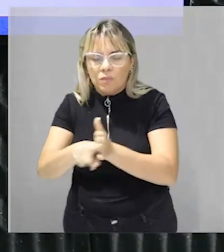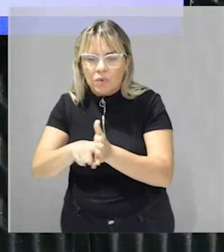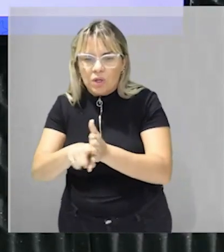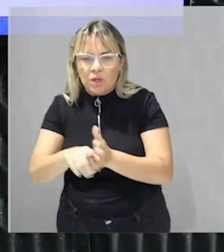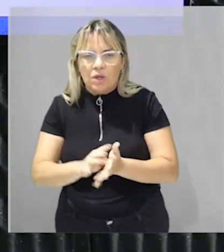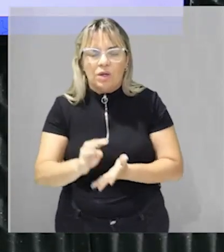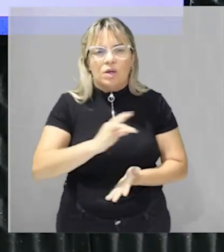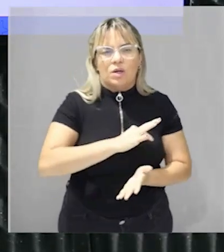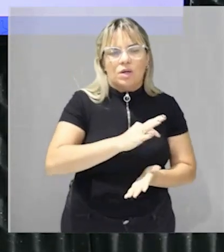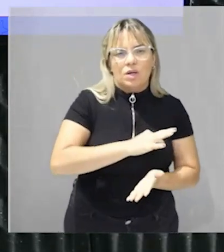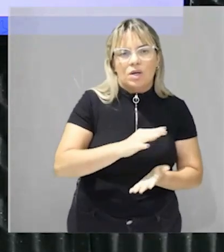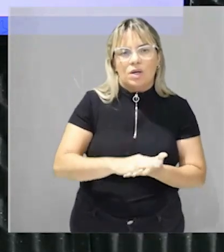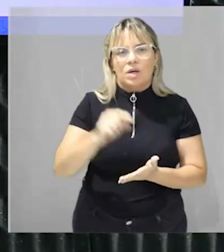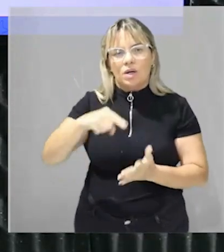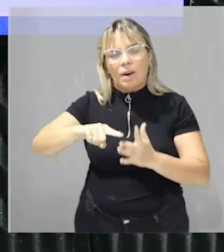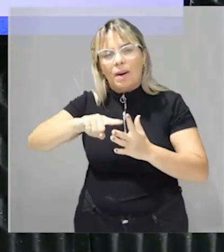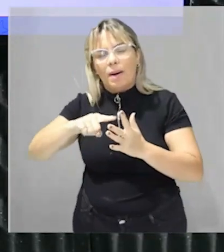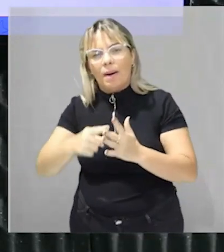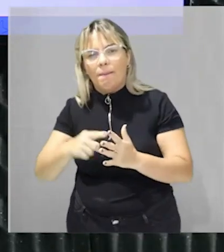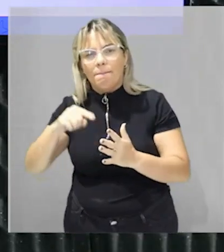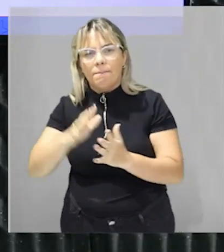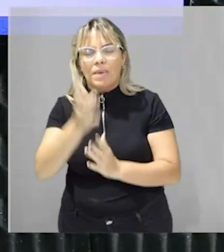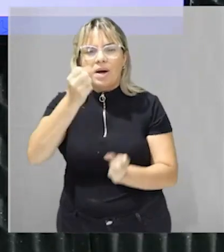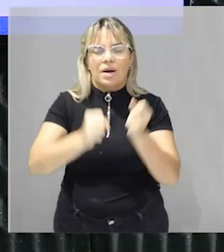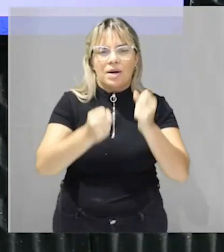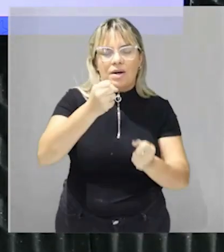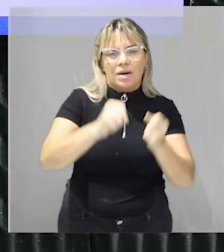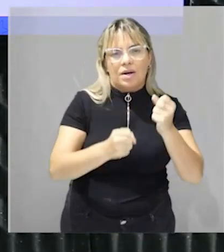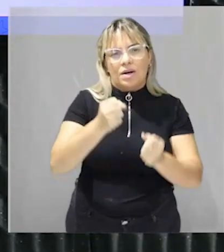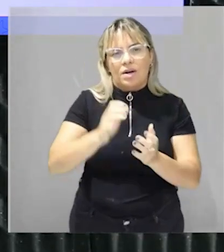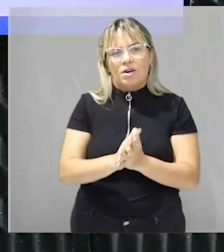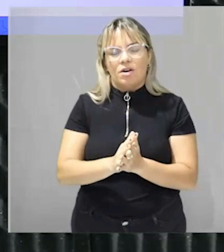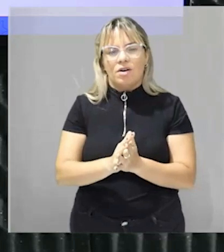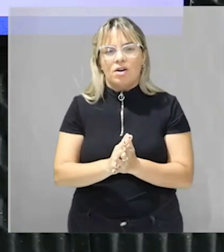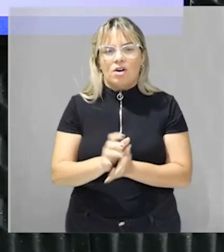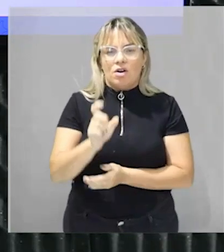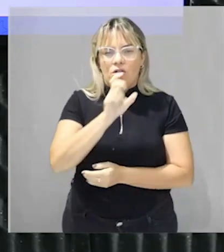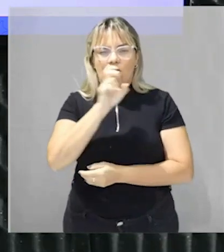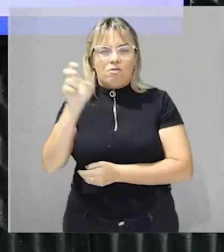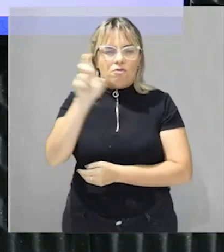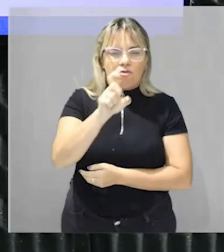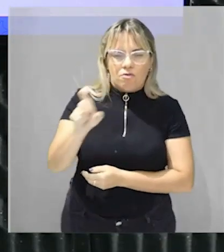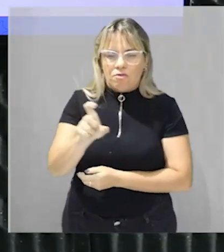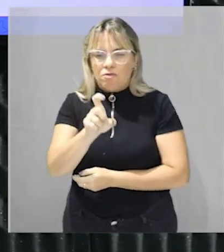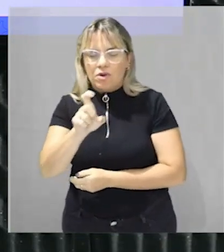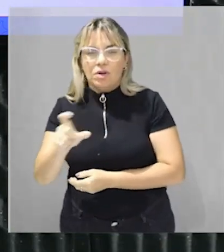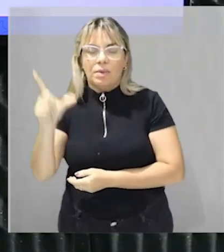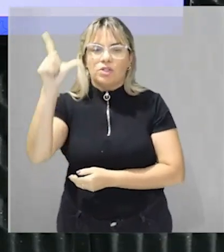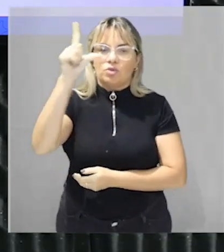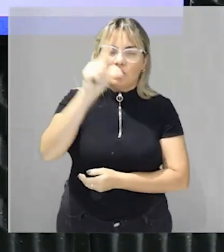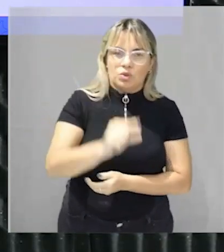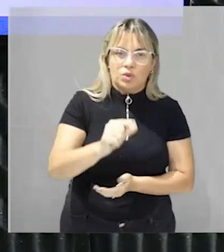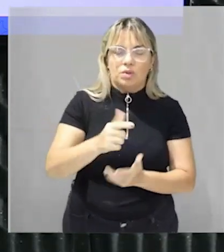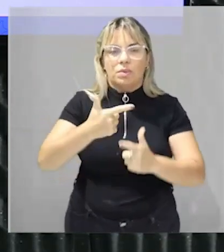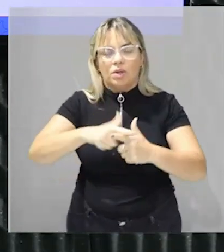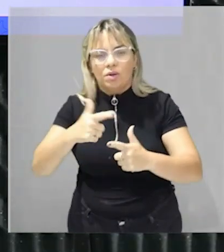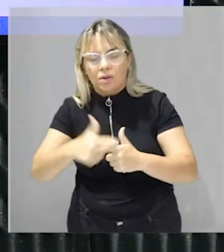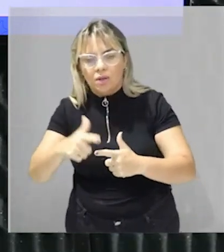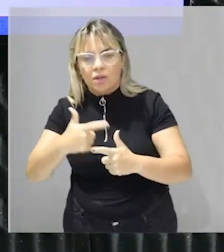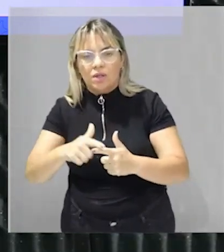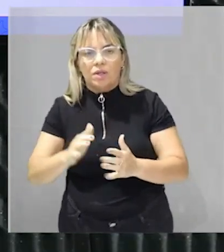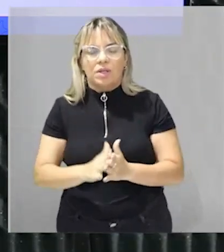insumos fertilizantes agrotóxicos tudo para poder minimizar perdas e consequentemente aumentar a produtividade